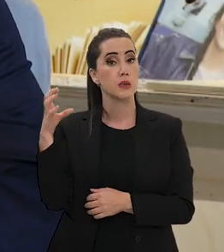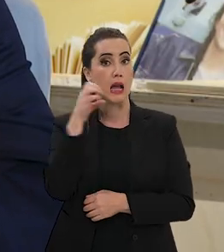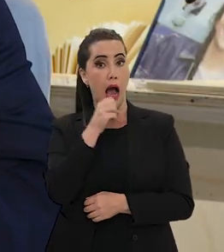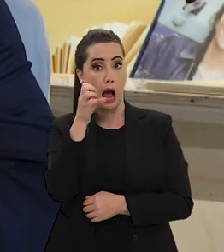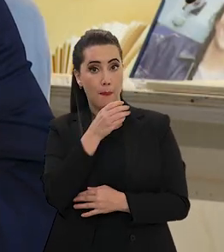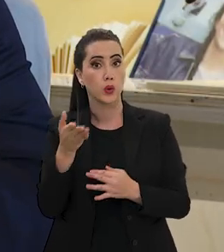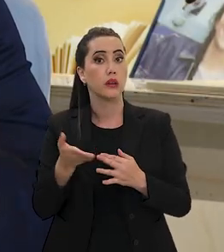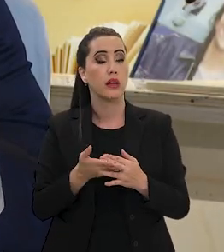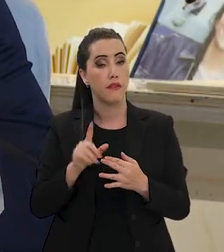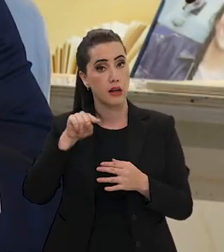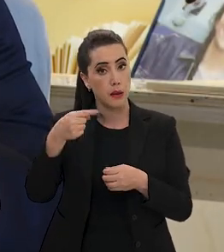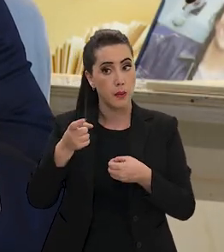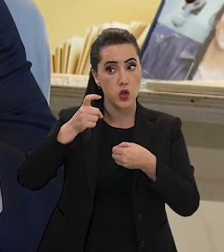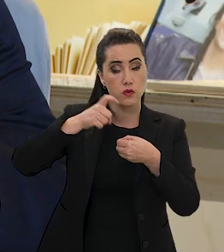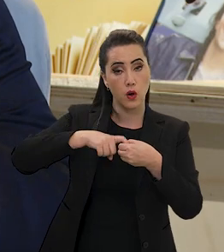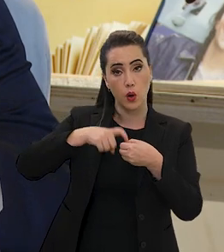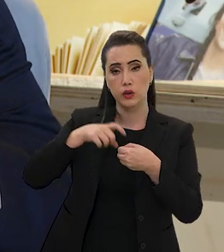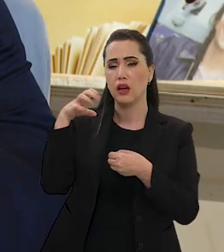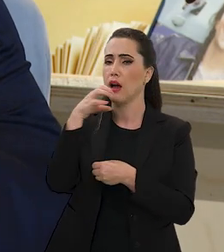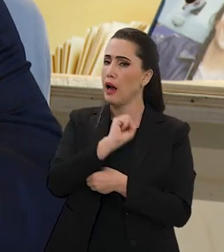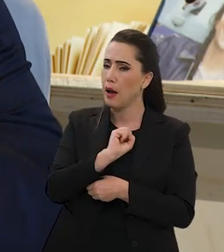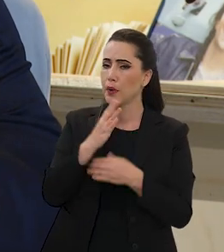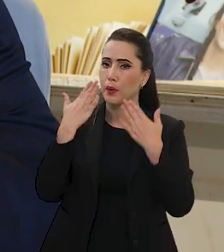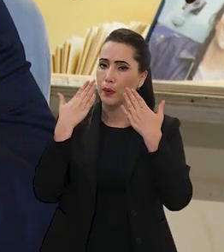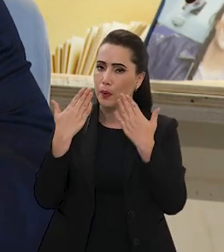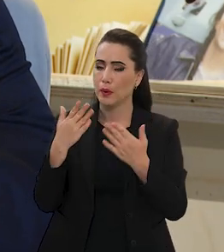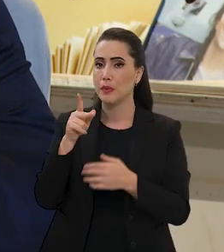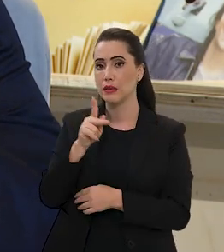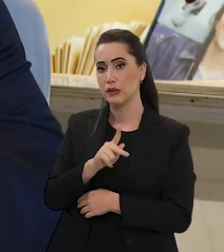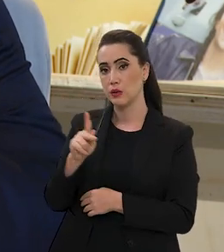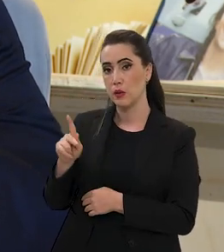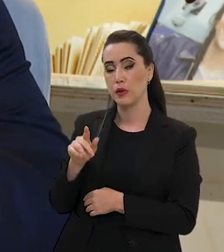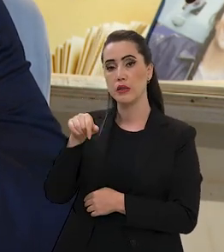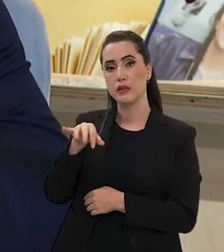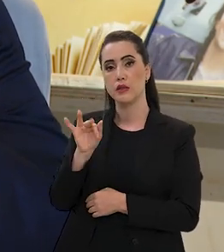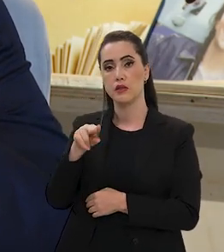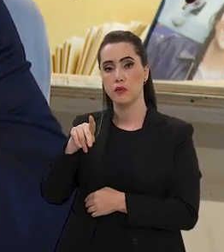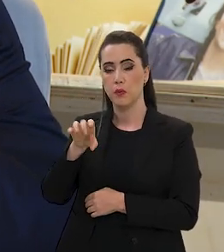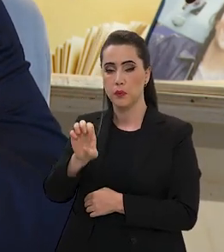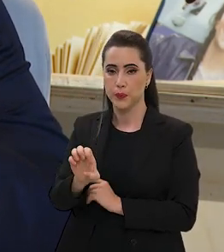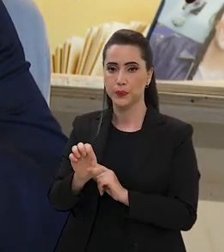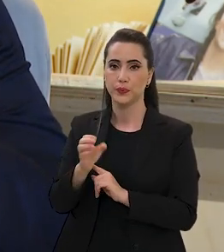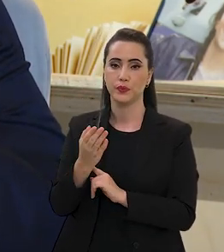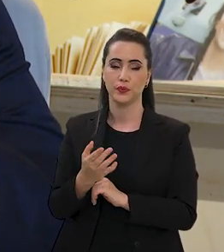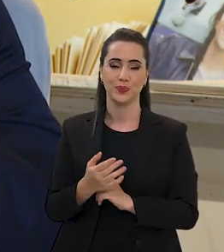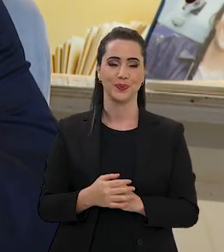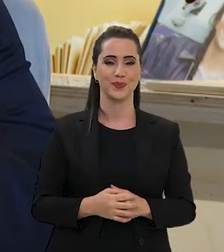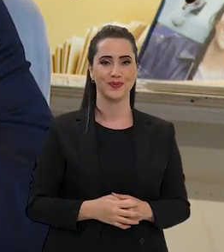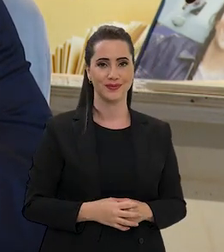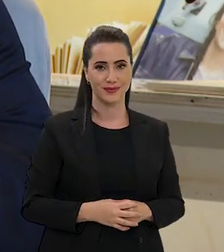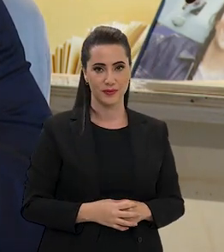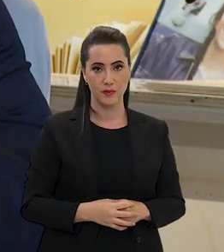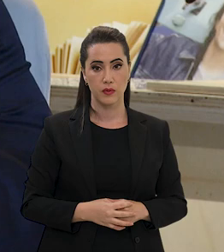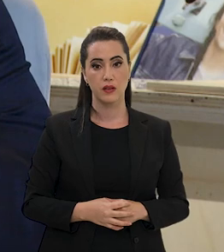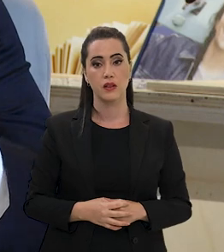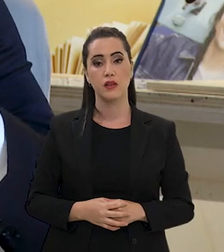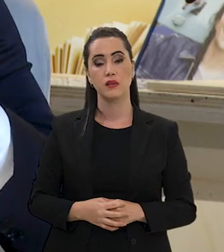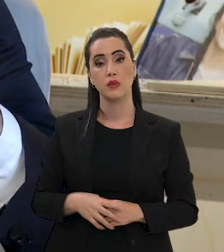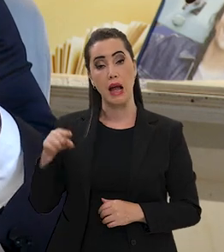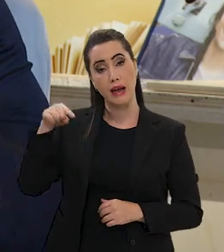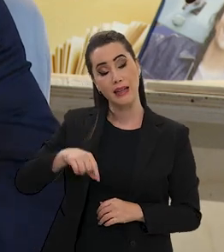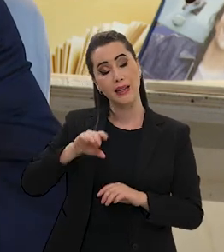Vamos para um rápido intervalo e voltamos em instantes com a presidente do Fundo Nacional de Desenvolvimento da Educação, Fernanda